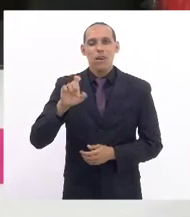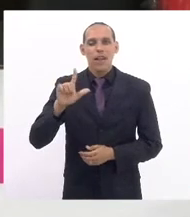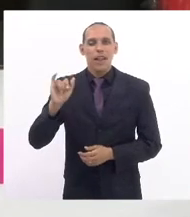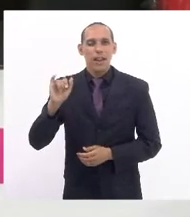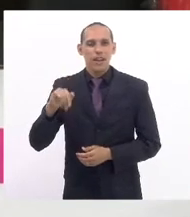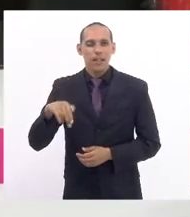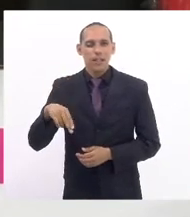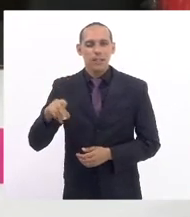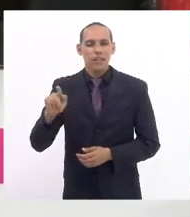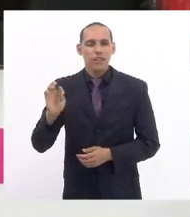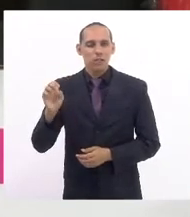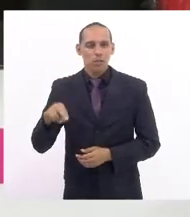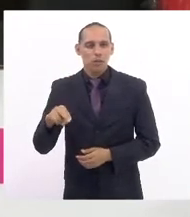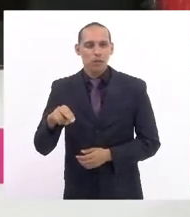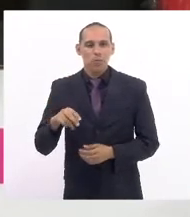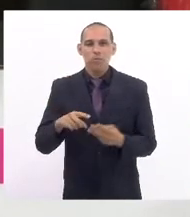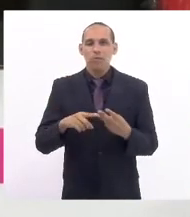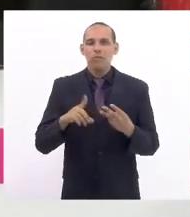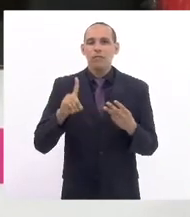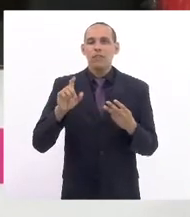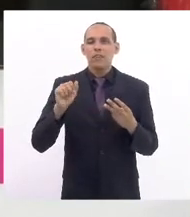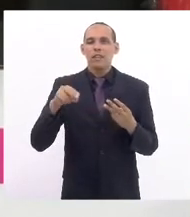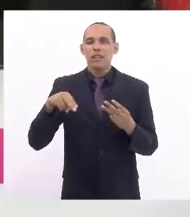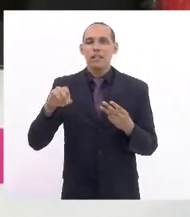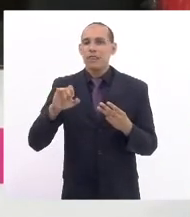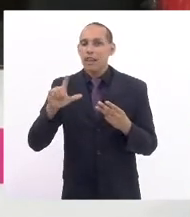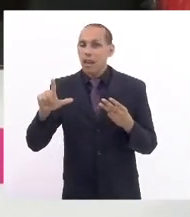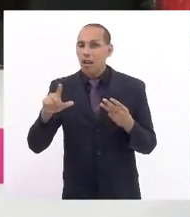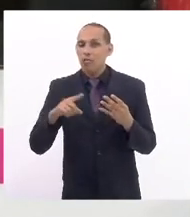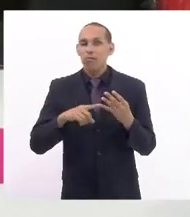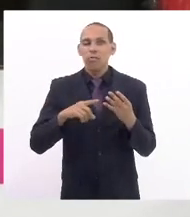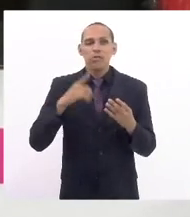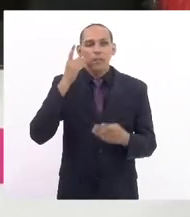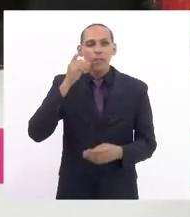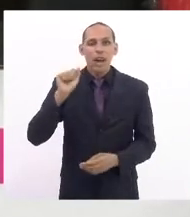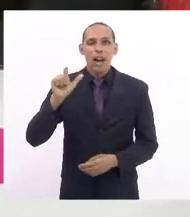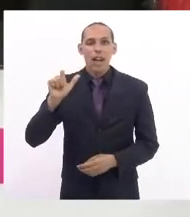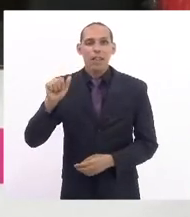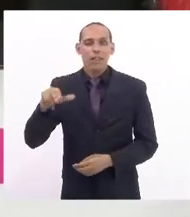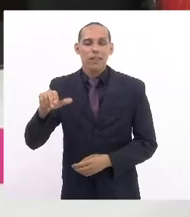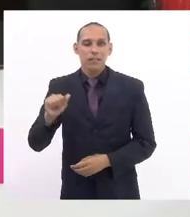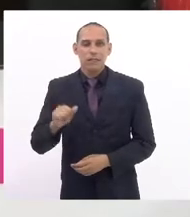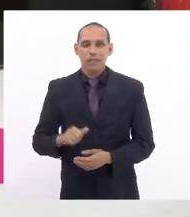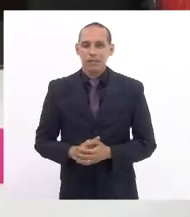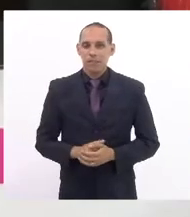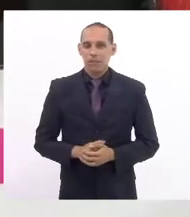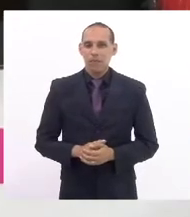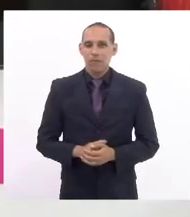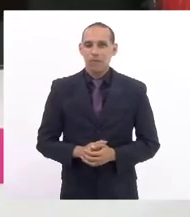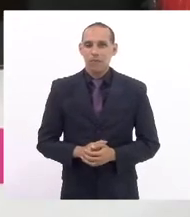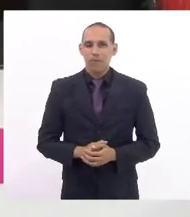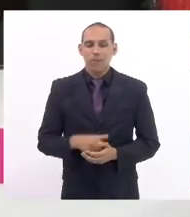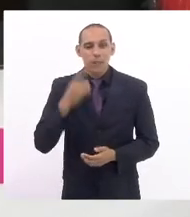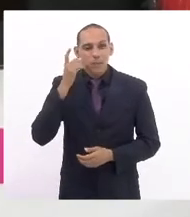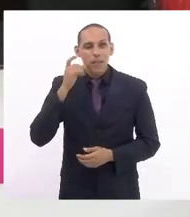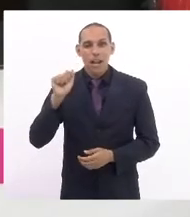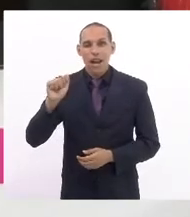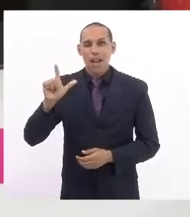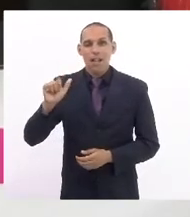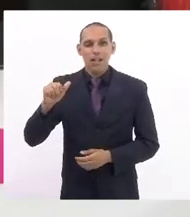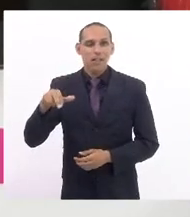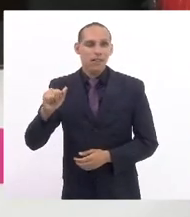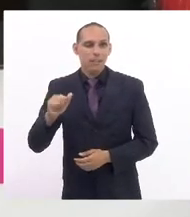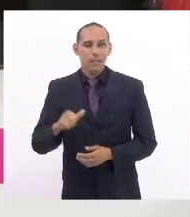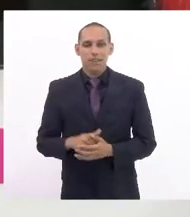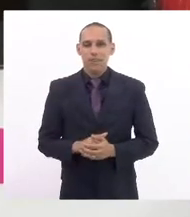deputado Daniel Liberon deputado Alana Passos deputado Alana Passos